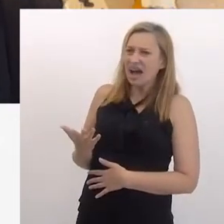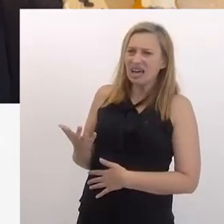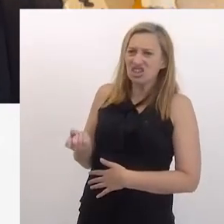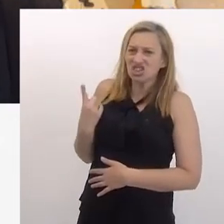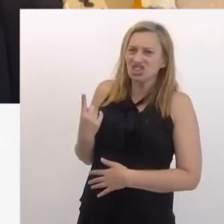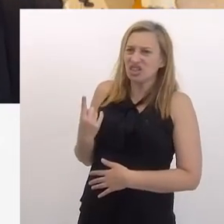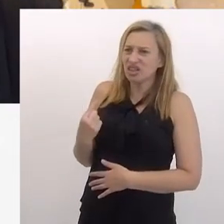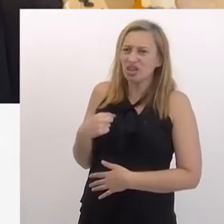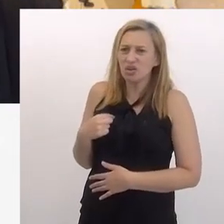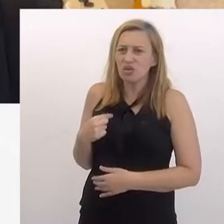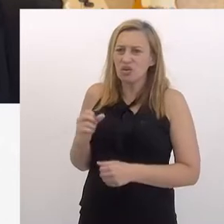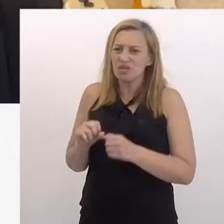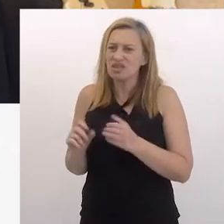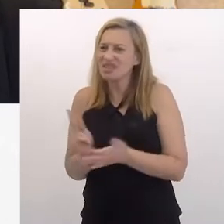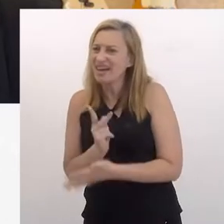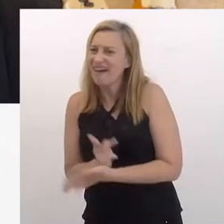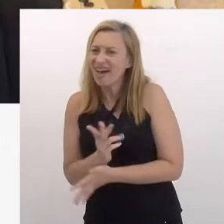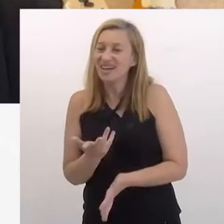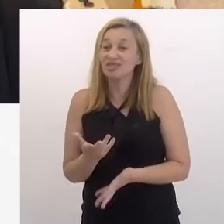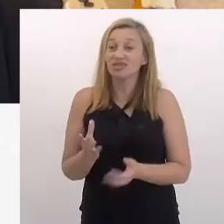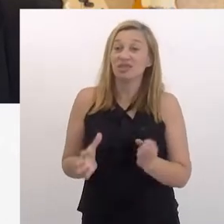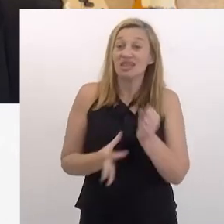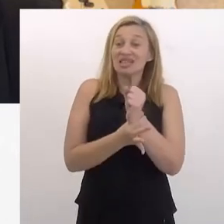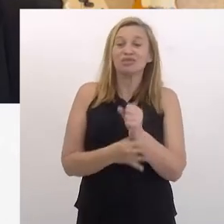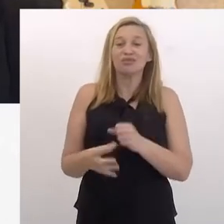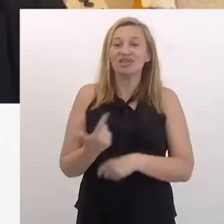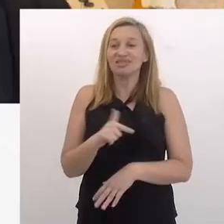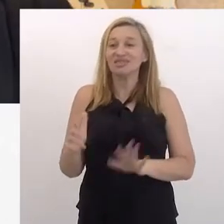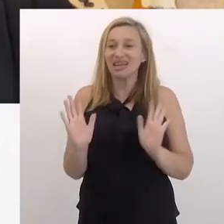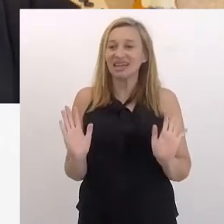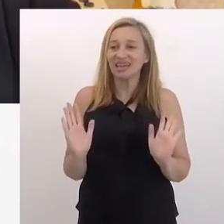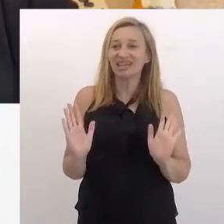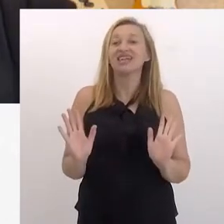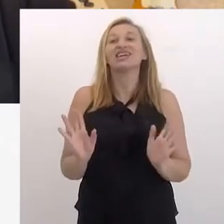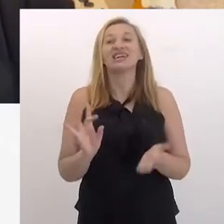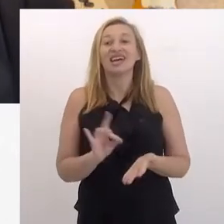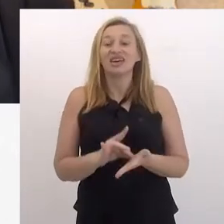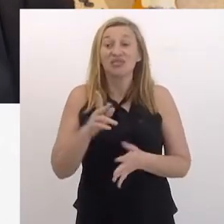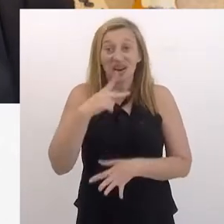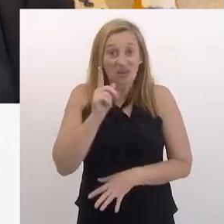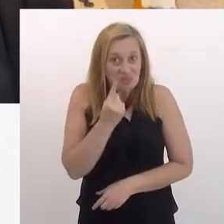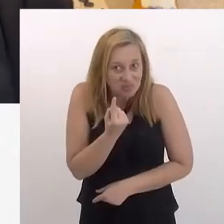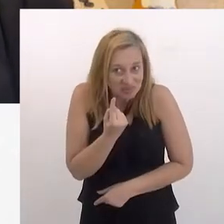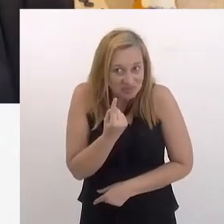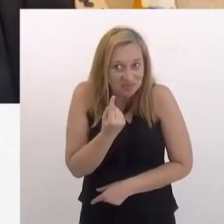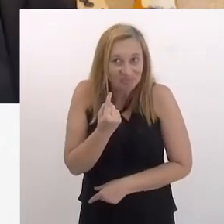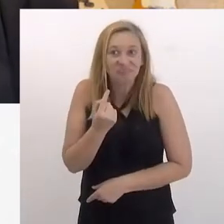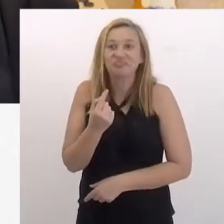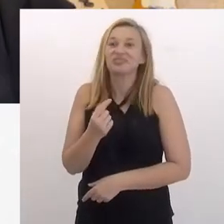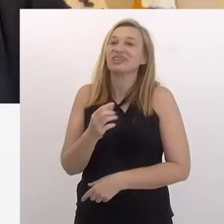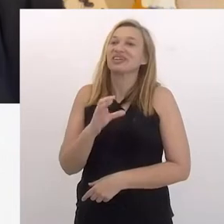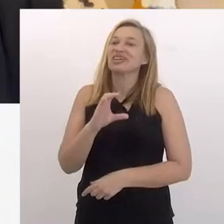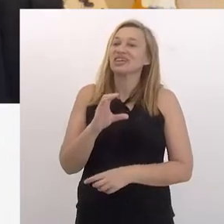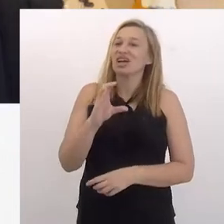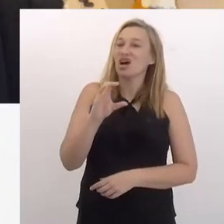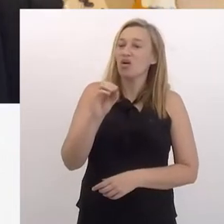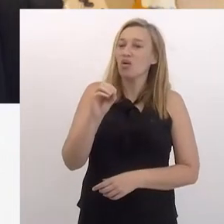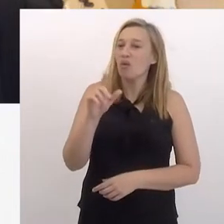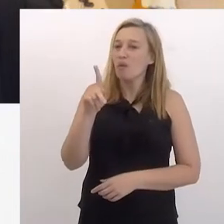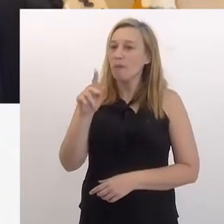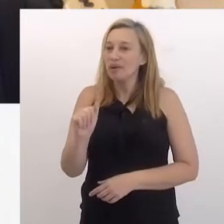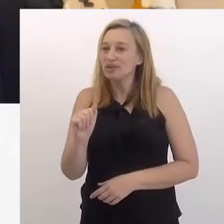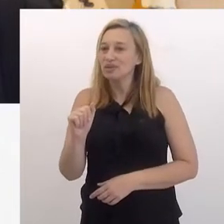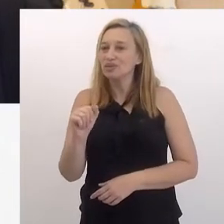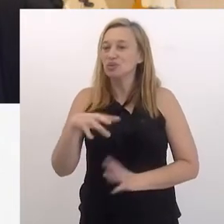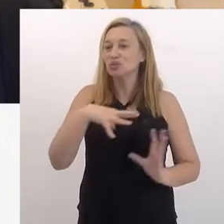comigo Ah, desse jeito? Será que eu fiz alguma coisa? Tem gente que tem essa insegurança. Se não, é a cultura. Vou te contar uma. Eu estava